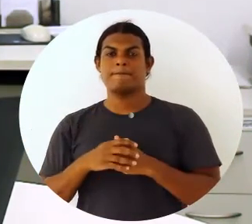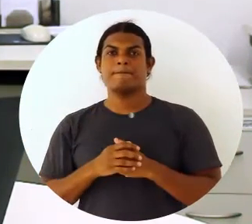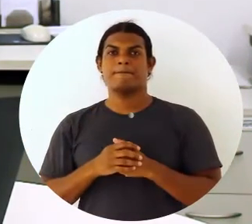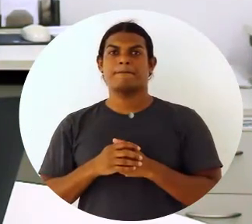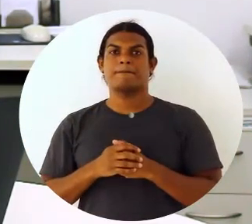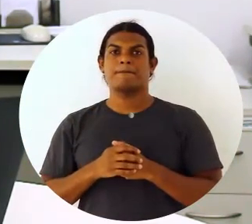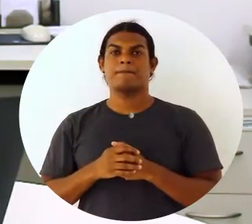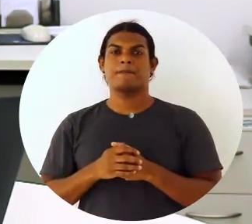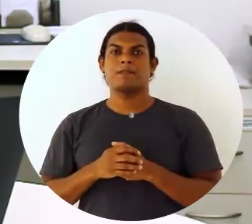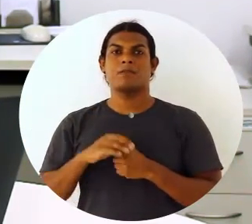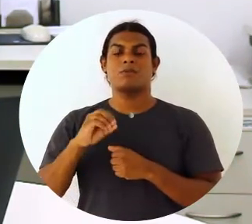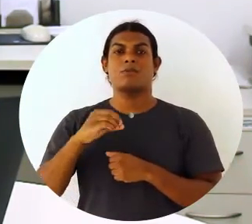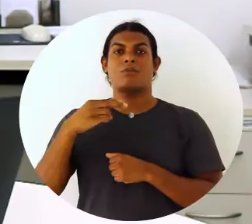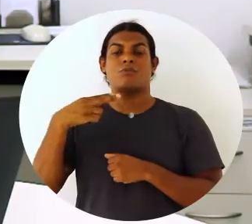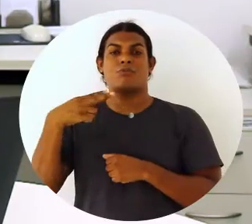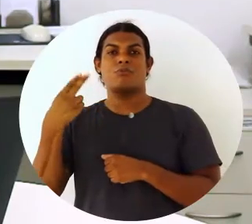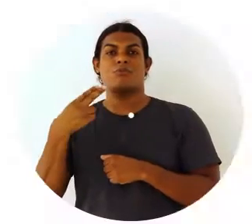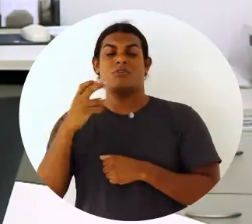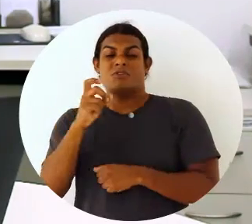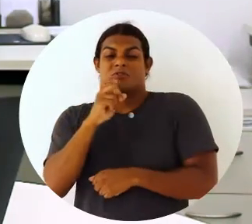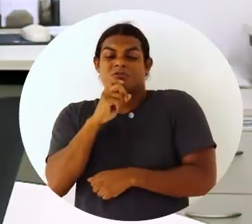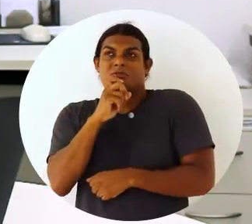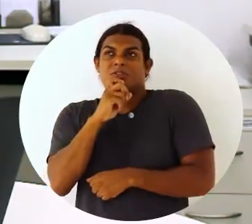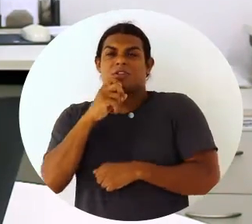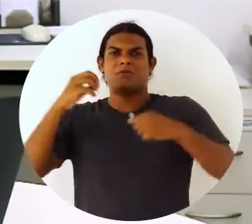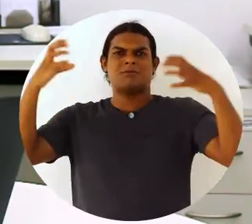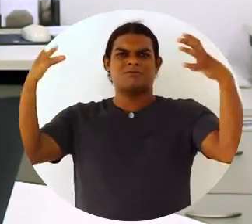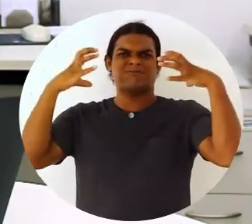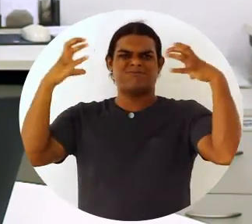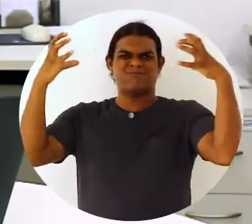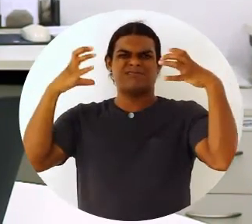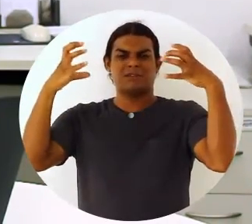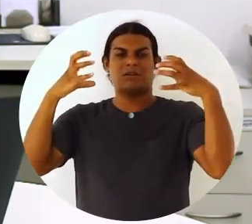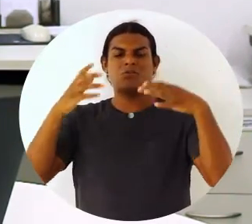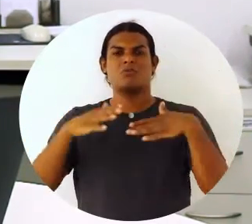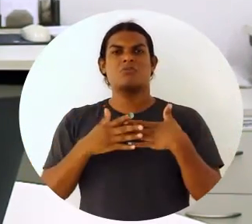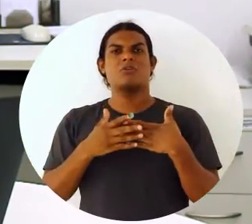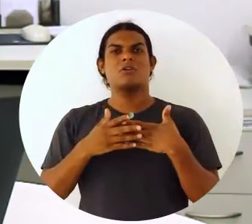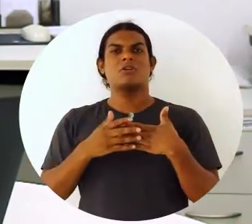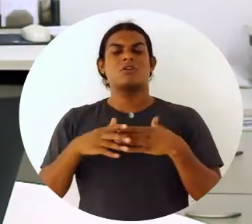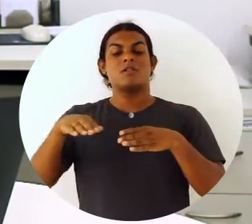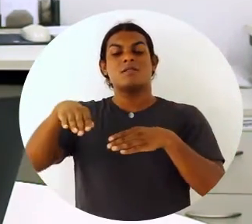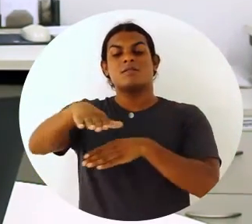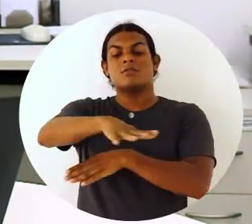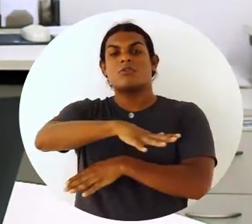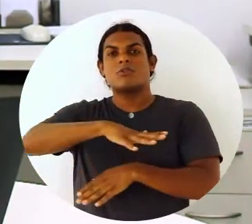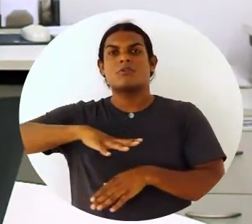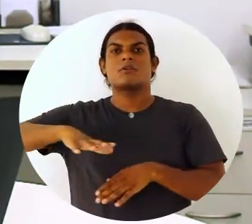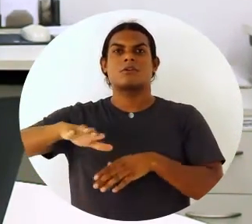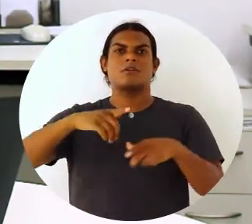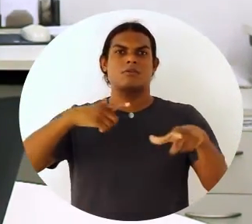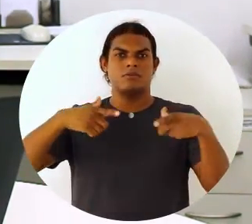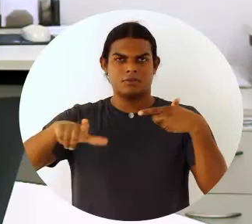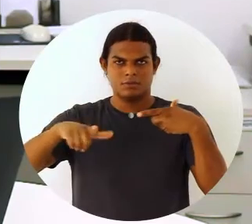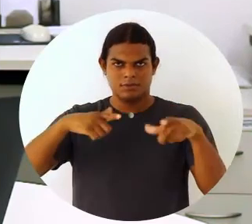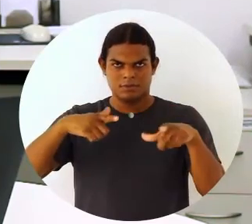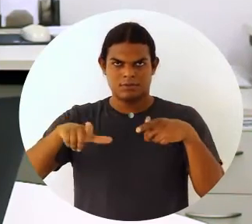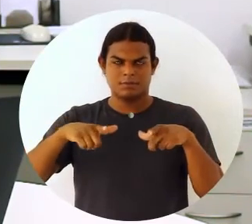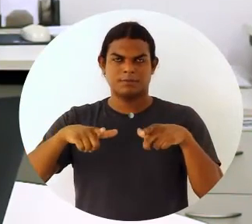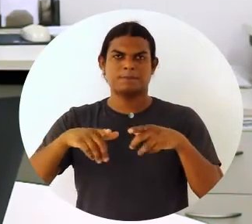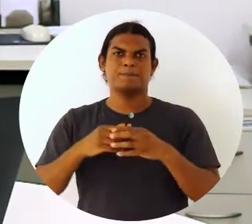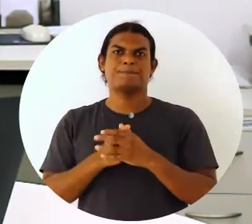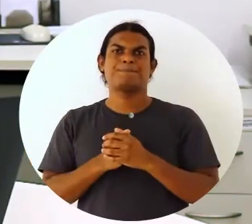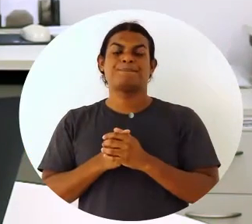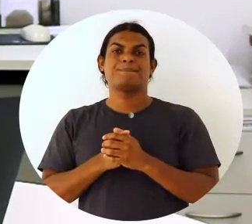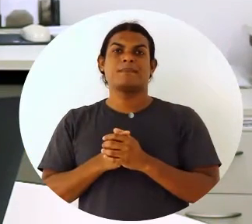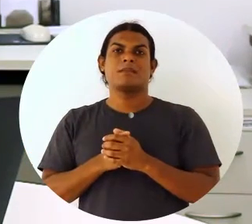clima dentro de uma sala de trabalho, se você trabalhar em uma sala que tenha uma temperatura muito alta, isso